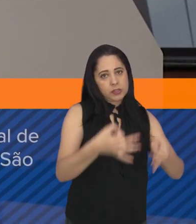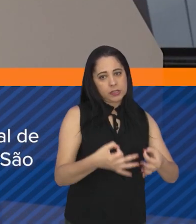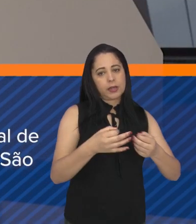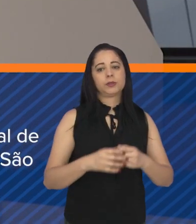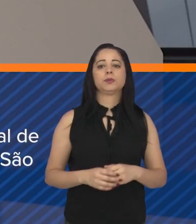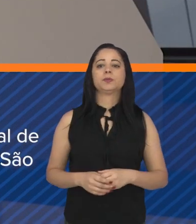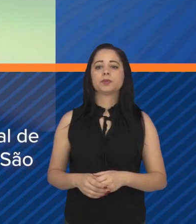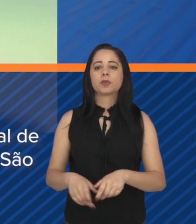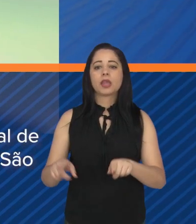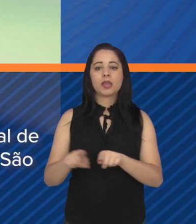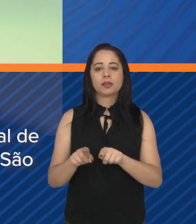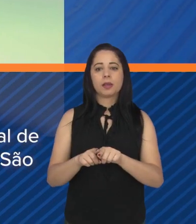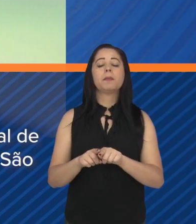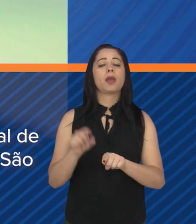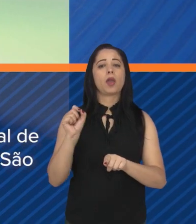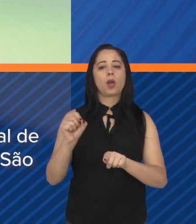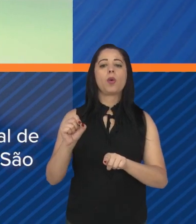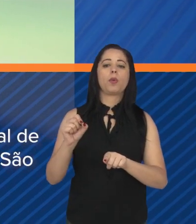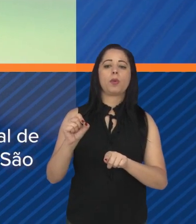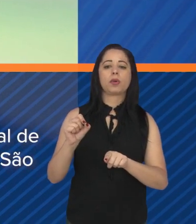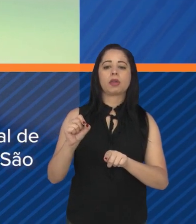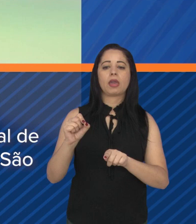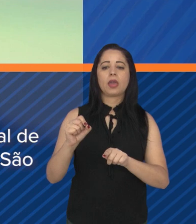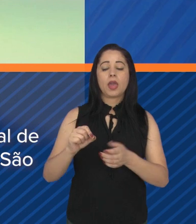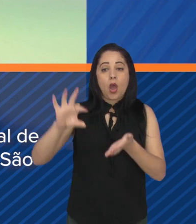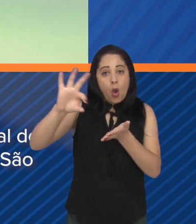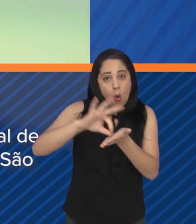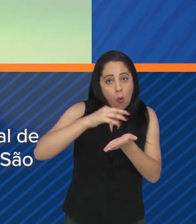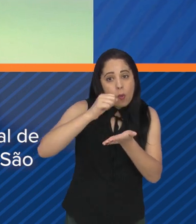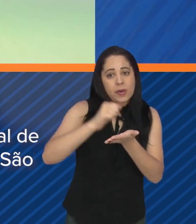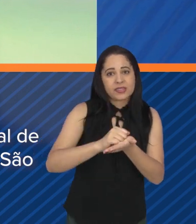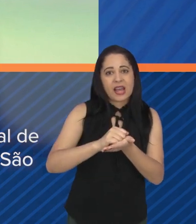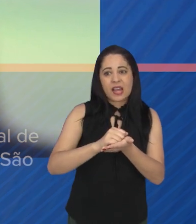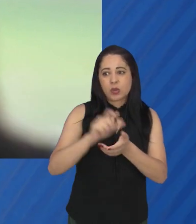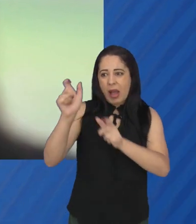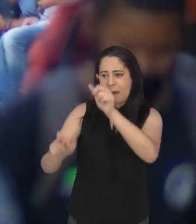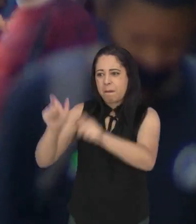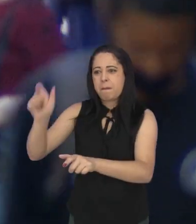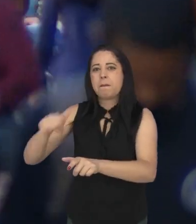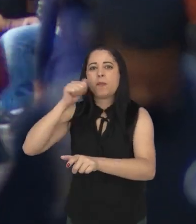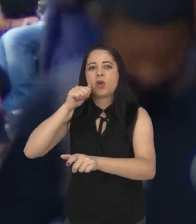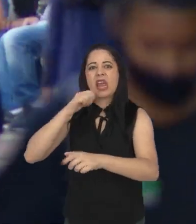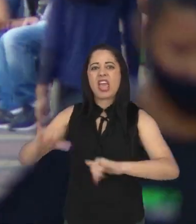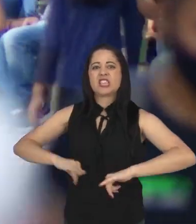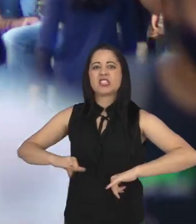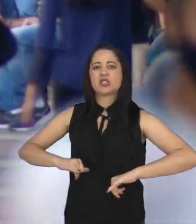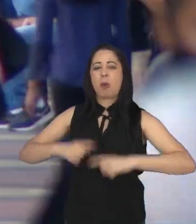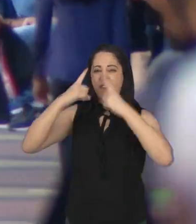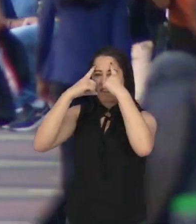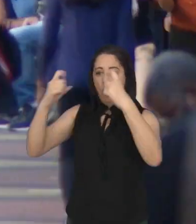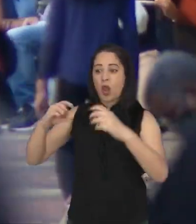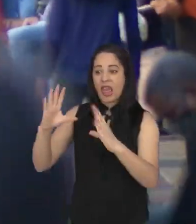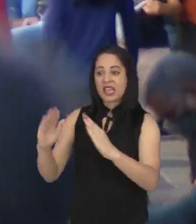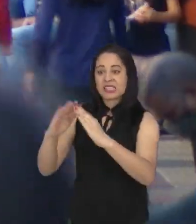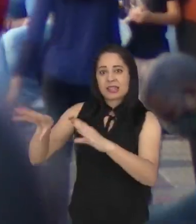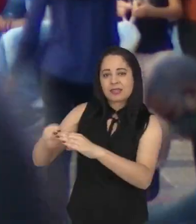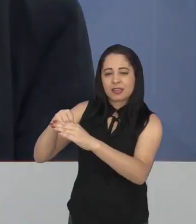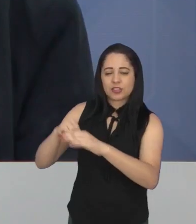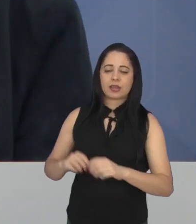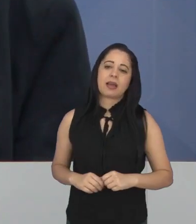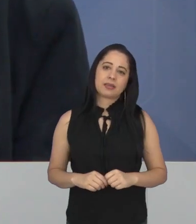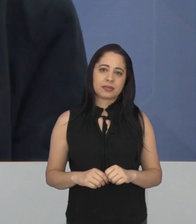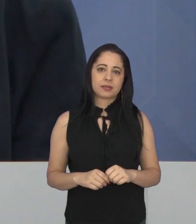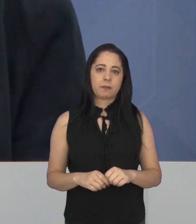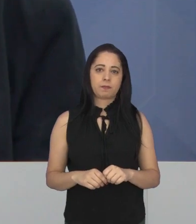autor da matéria que prevê criar no município um cadastro sobre a violência doméstica. E na questão da proteção jurídica dos moradores,